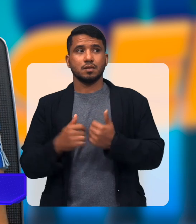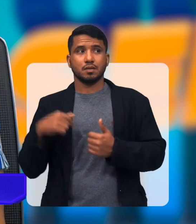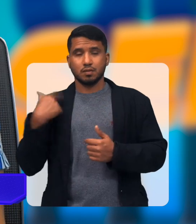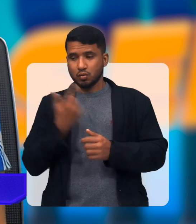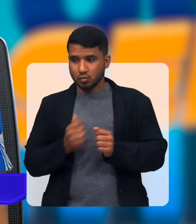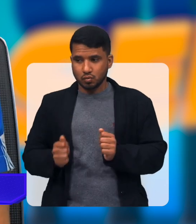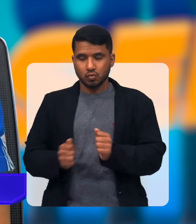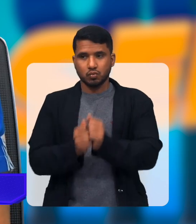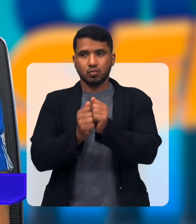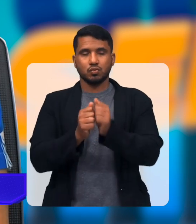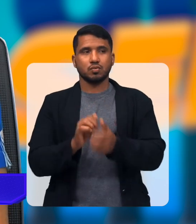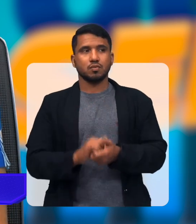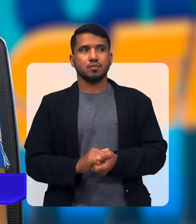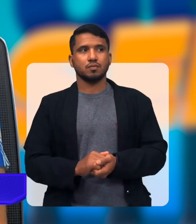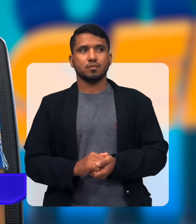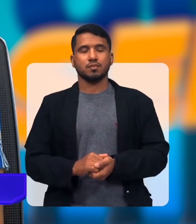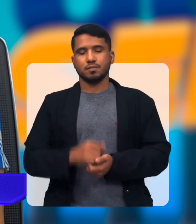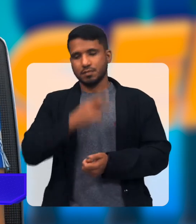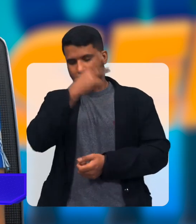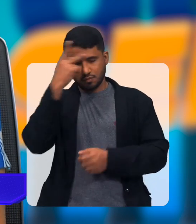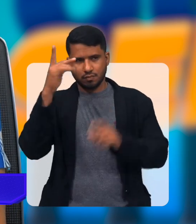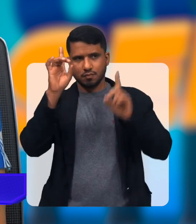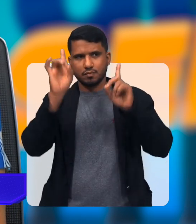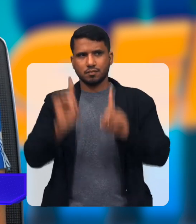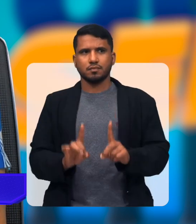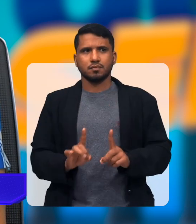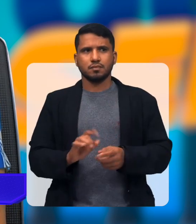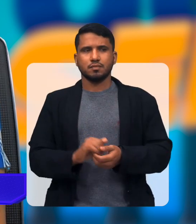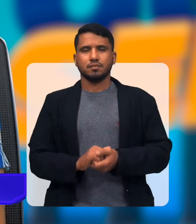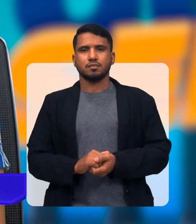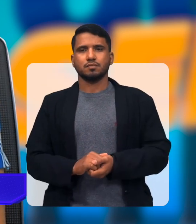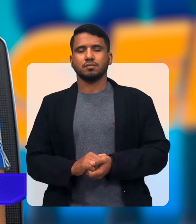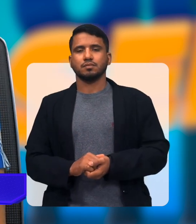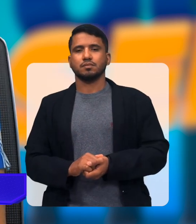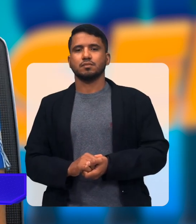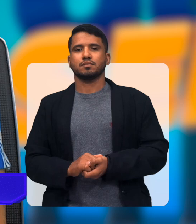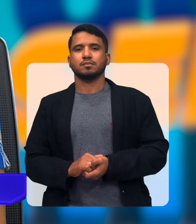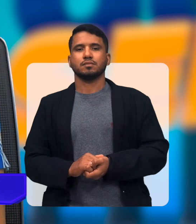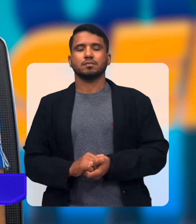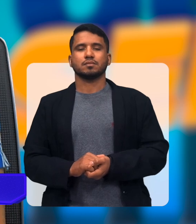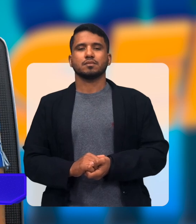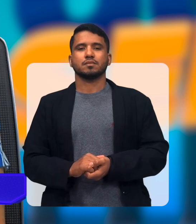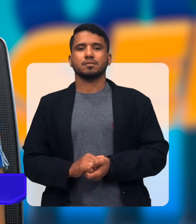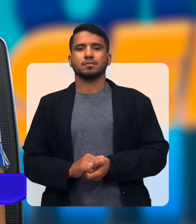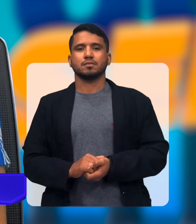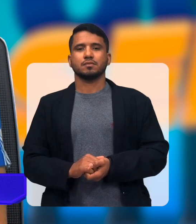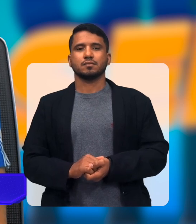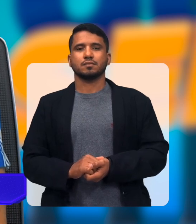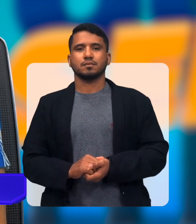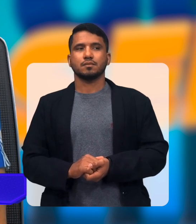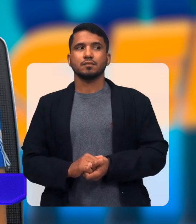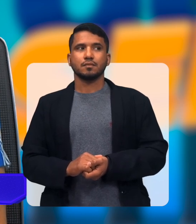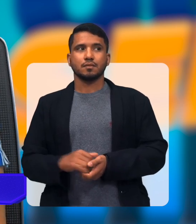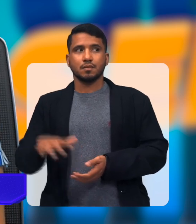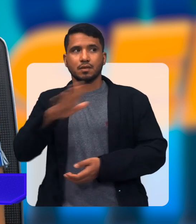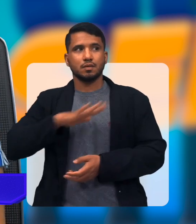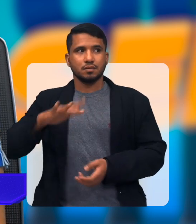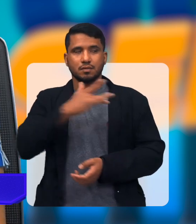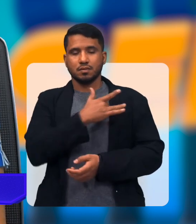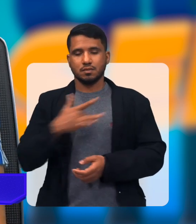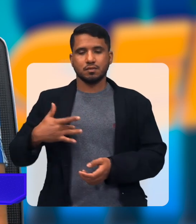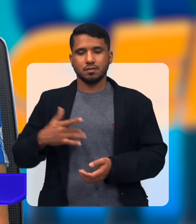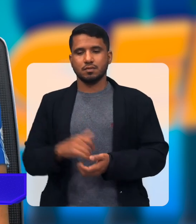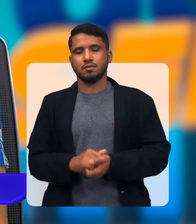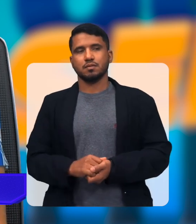Para estar acompanhando A pessoa com deficiência Na sala regular Né? E na parte De